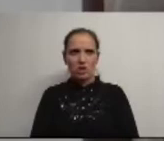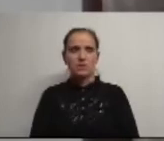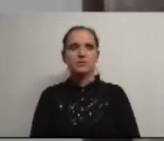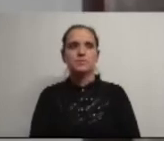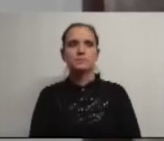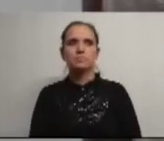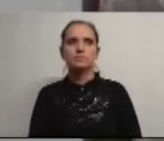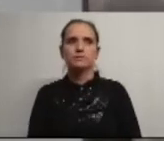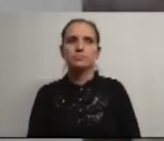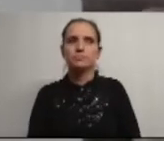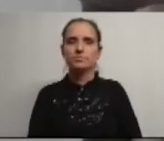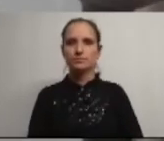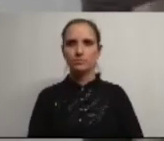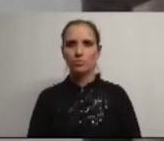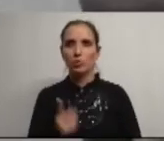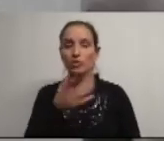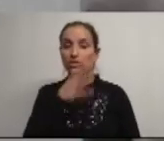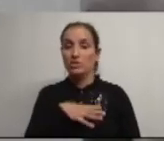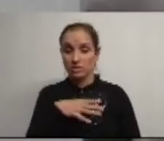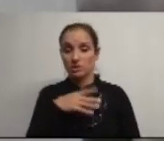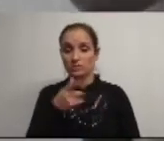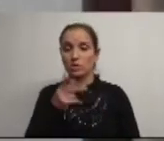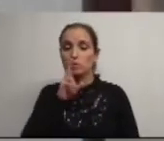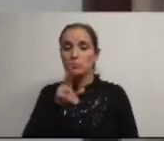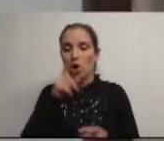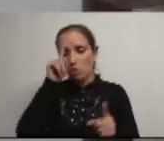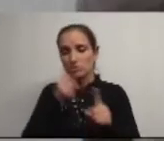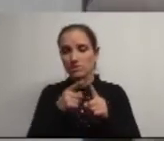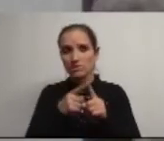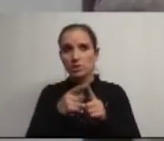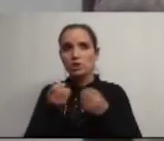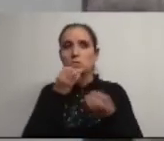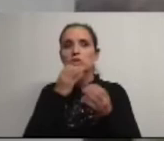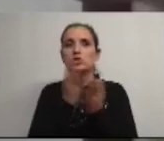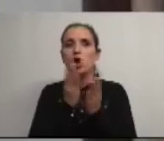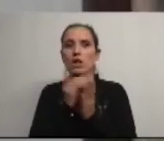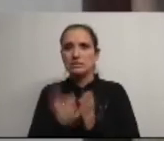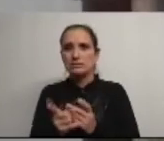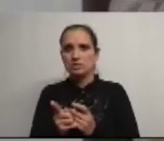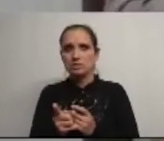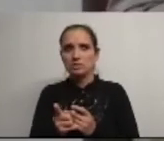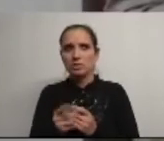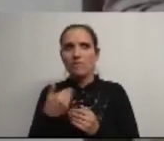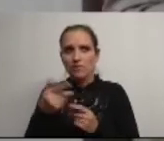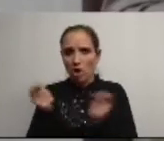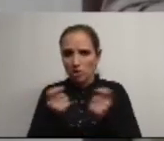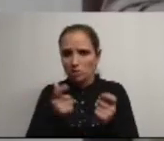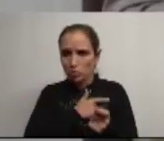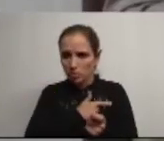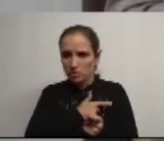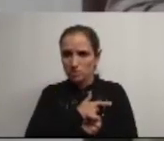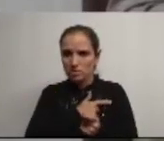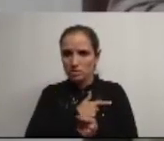o que eu queria era que me respondesse objetivamente e que explicasse nas escolas isto vai organizar turmas